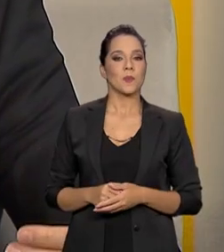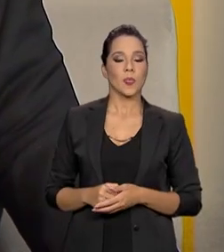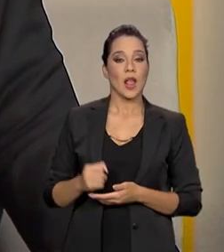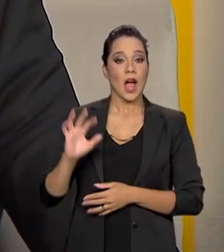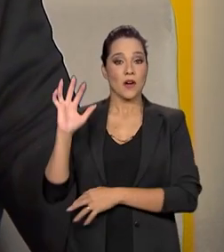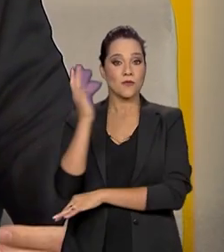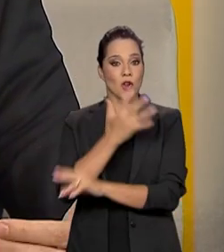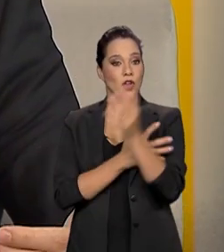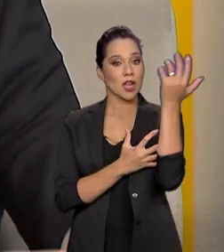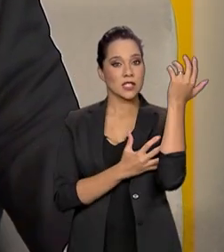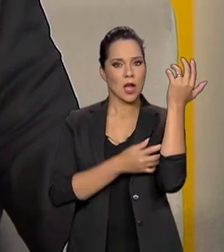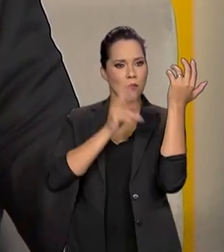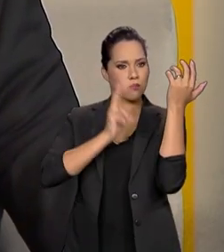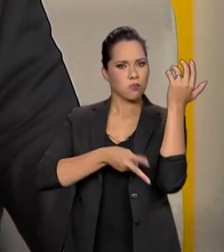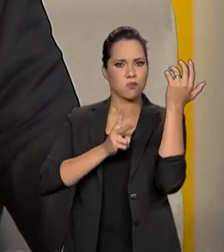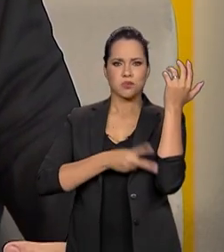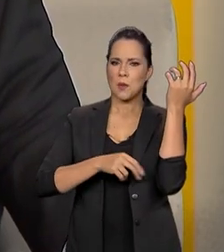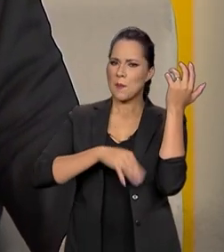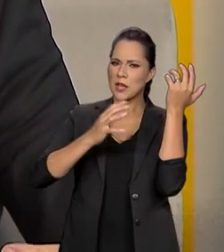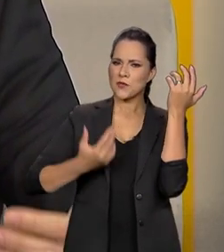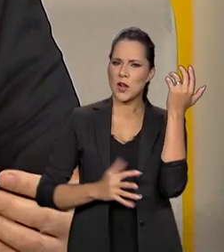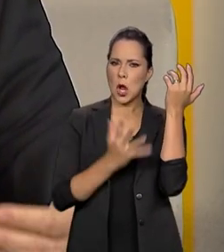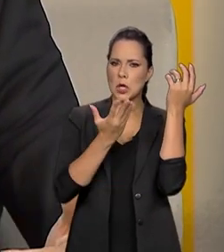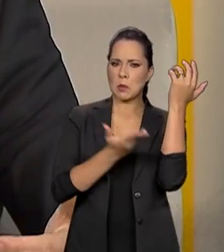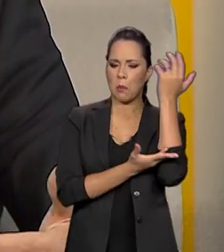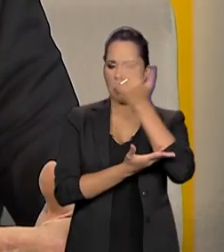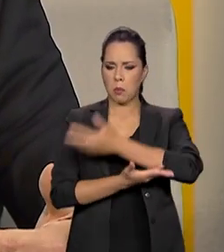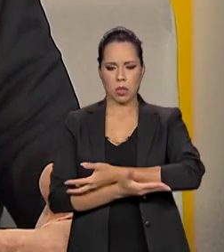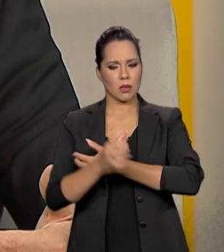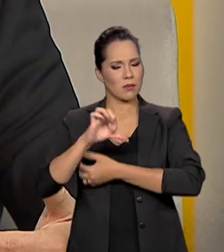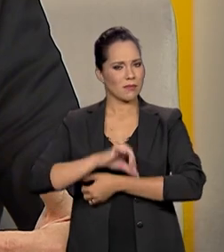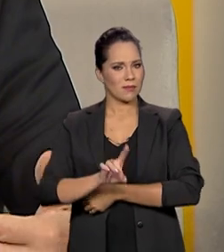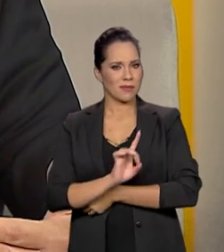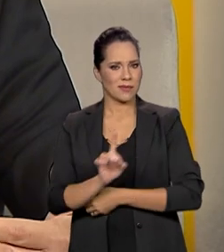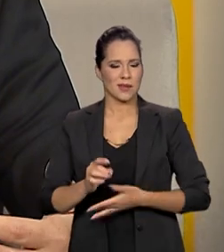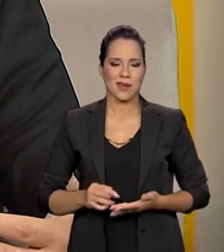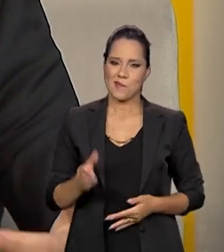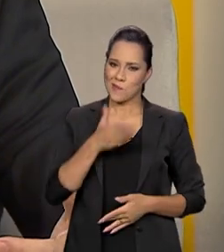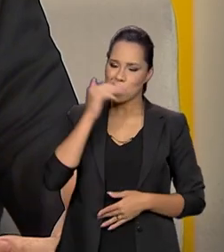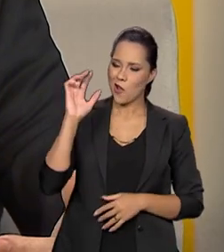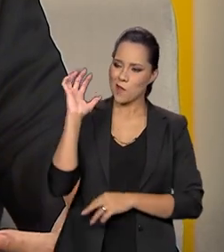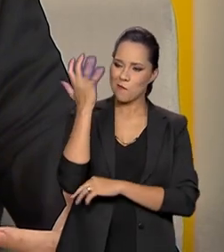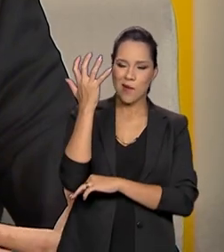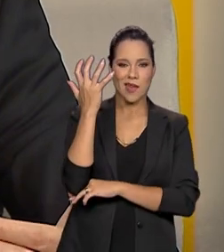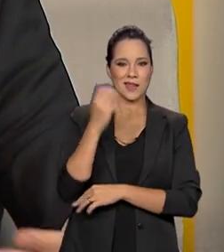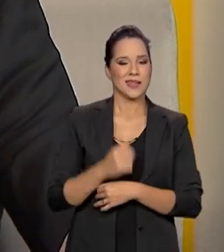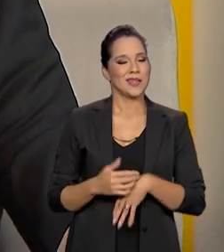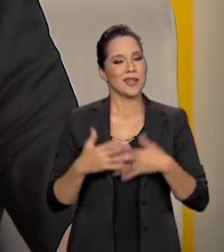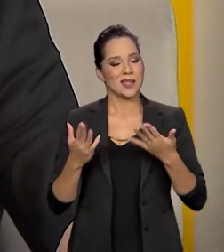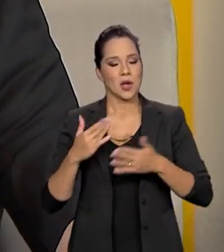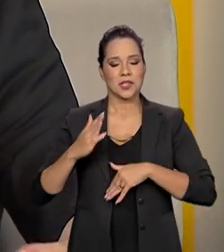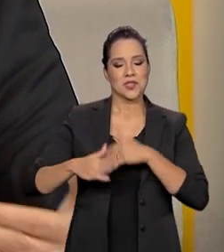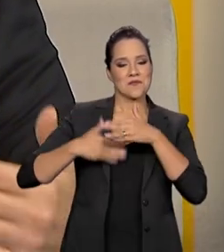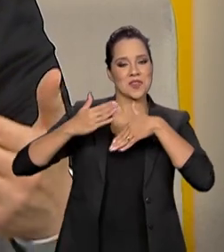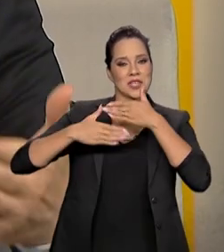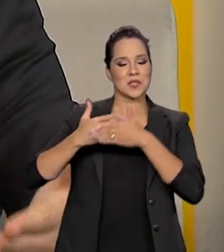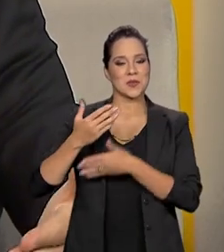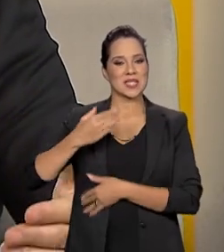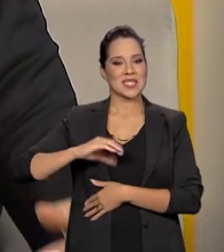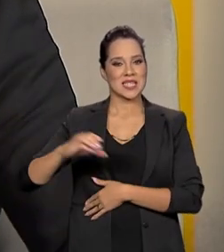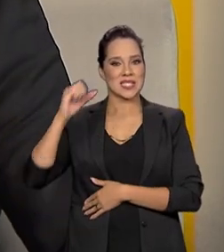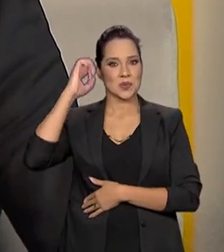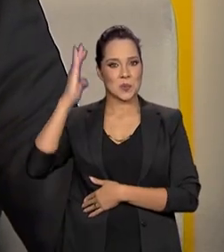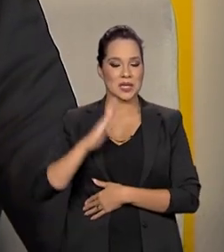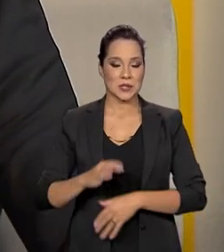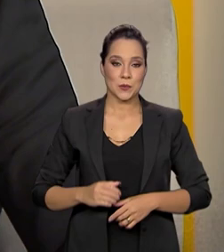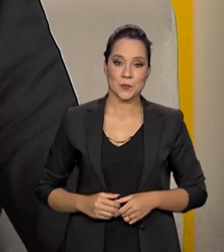floresta em pé do que ela derrubada. E isso traz um grande avanço para a ciência brasileira, nessa